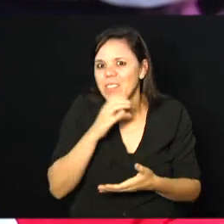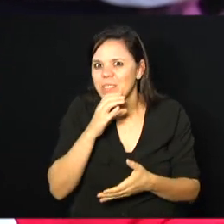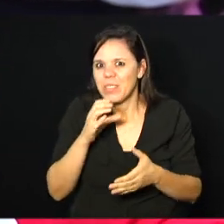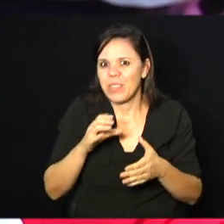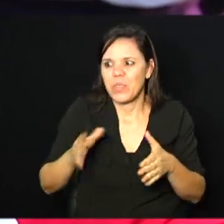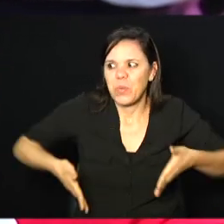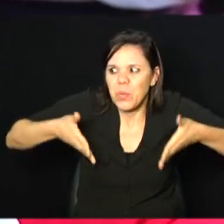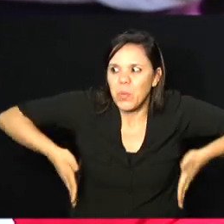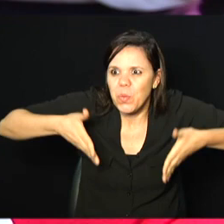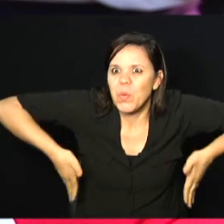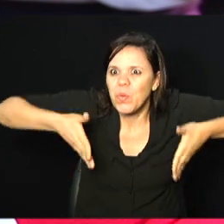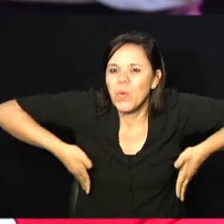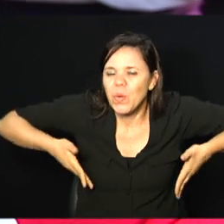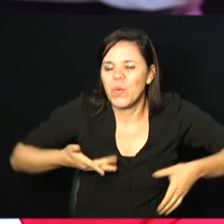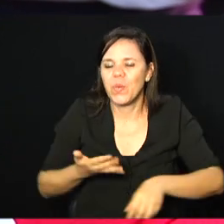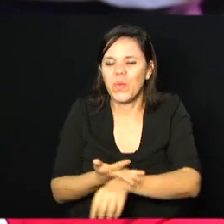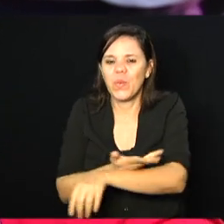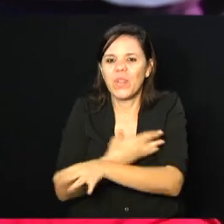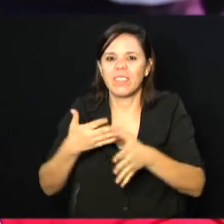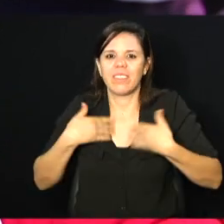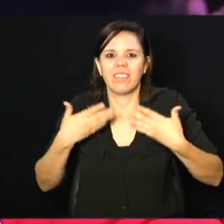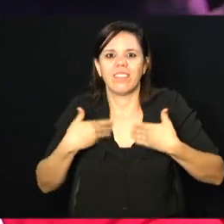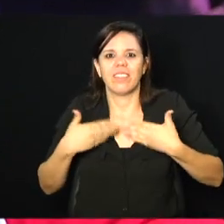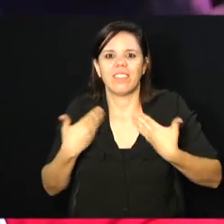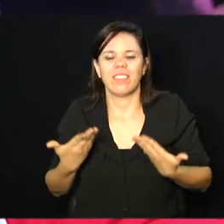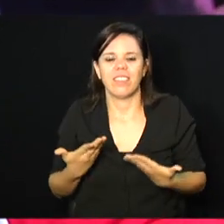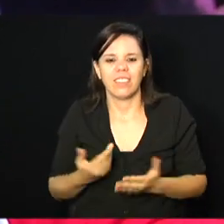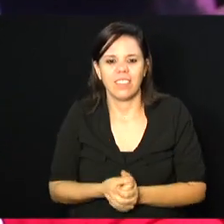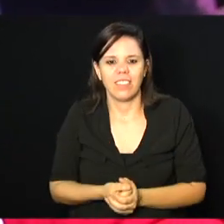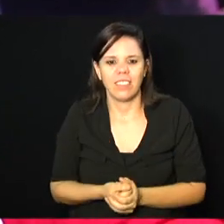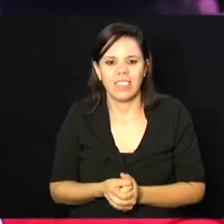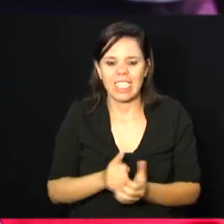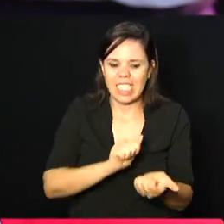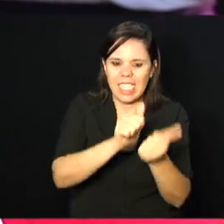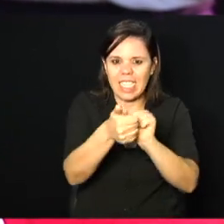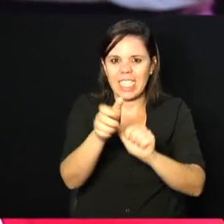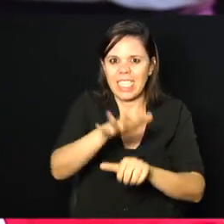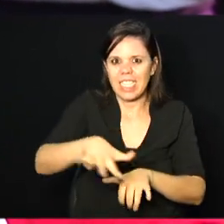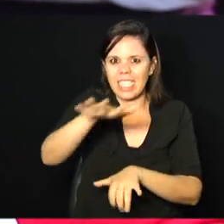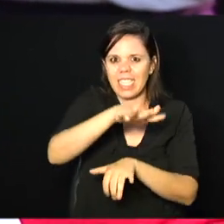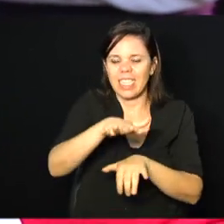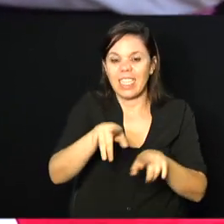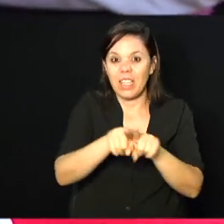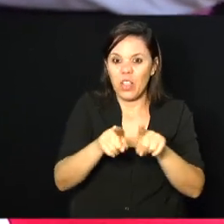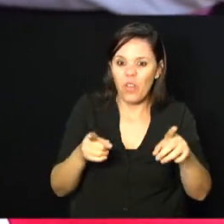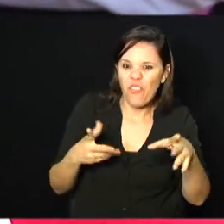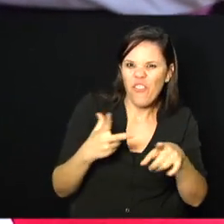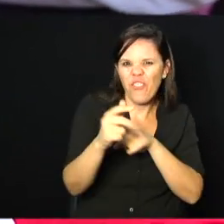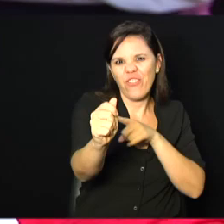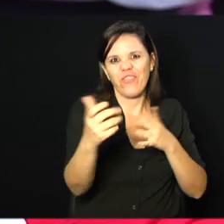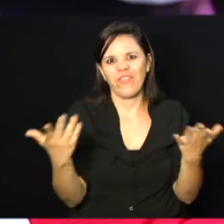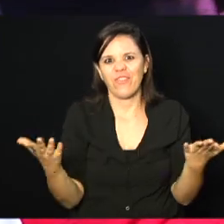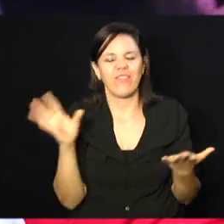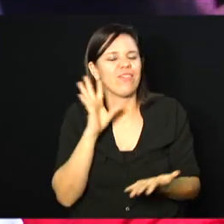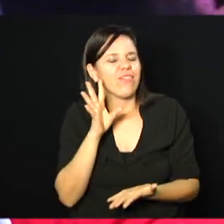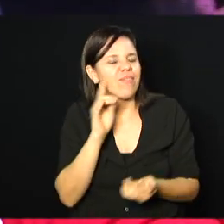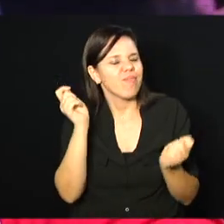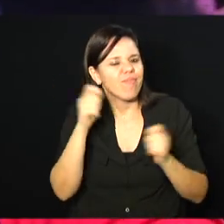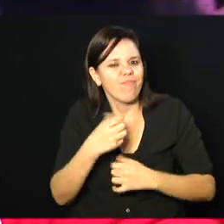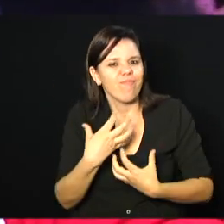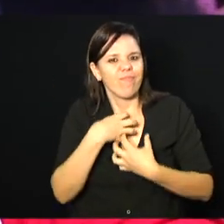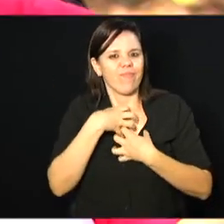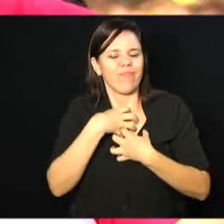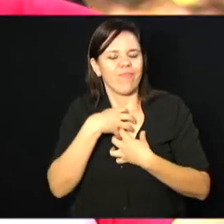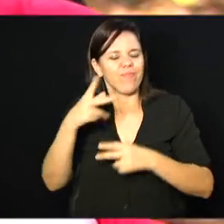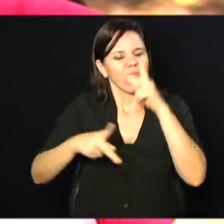Sentir a emoção e a alegria dos atletas ao cruzar a gente chegada. Enfim, é poder sentir o que tantas pessoas